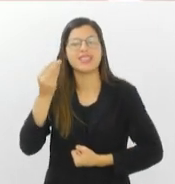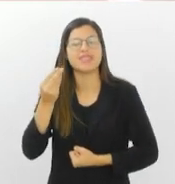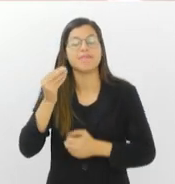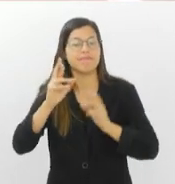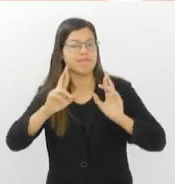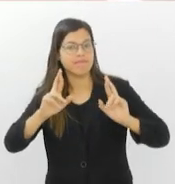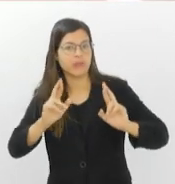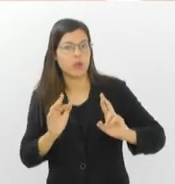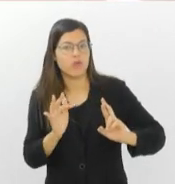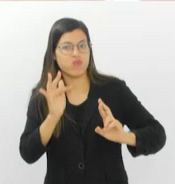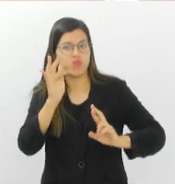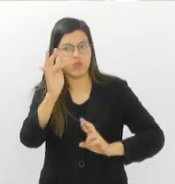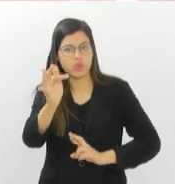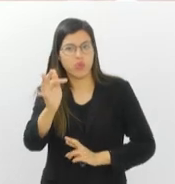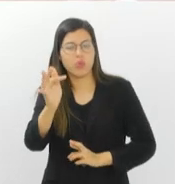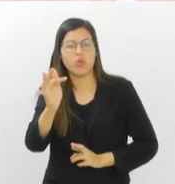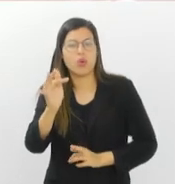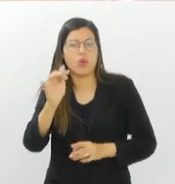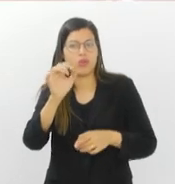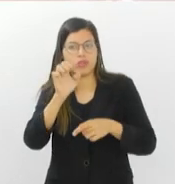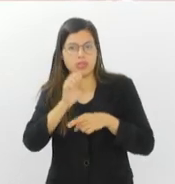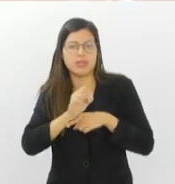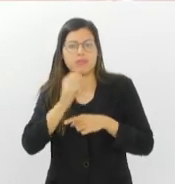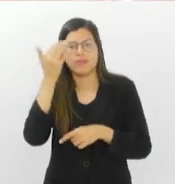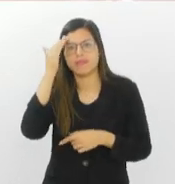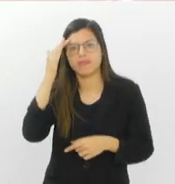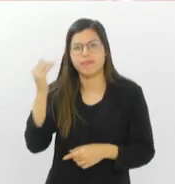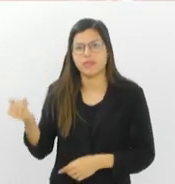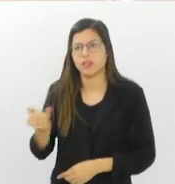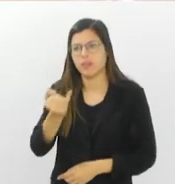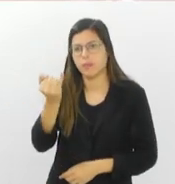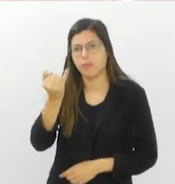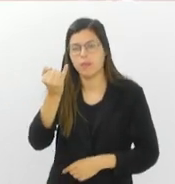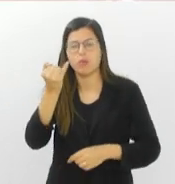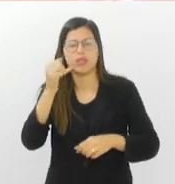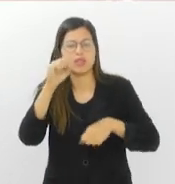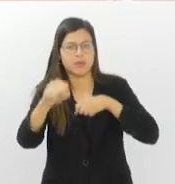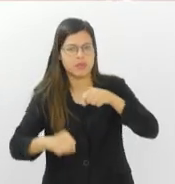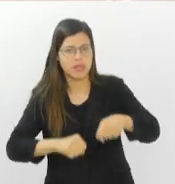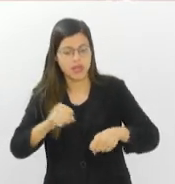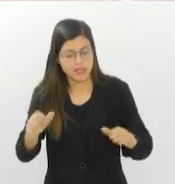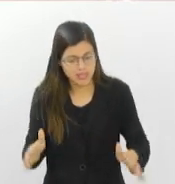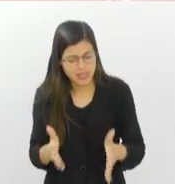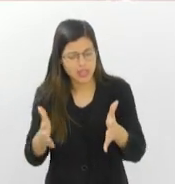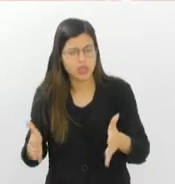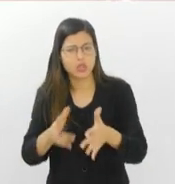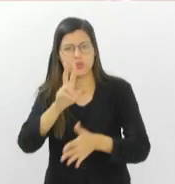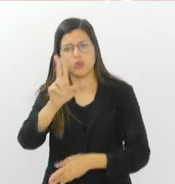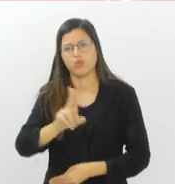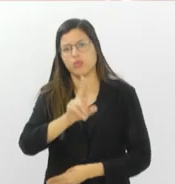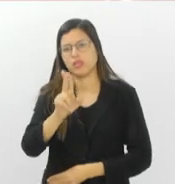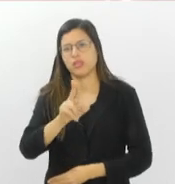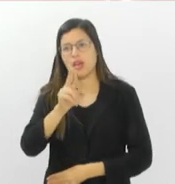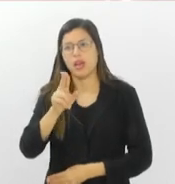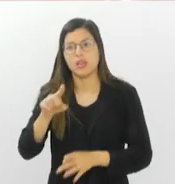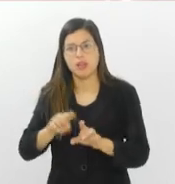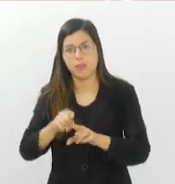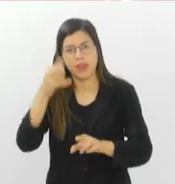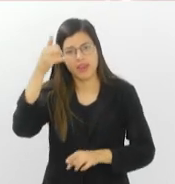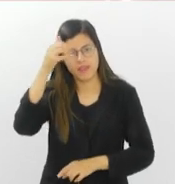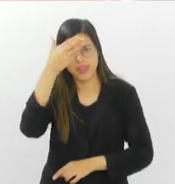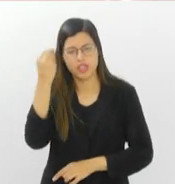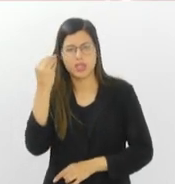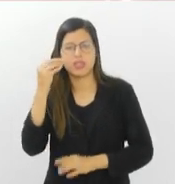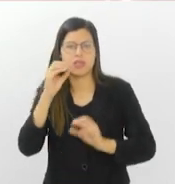é de que o Estado entenda a importância da bicicleta e que incentive cada vez mais o seu uso, não esquecendo da questão da